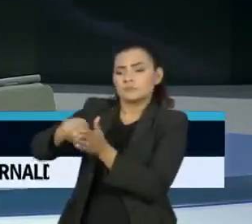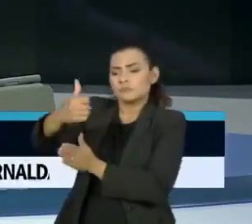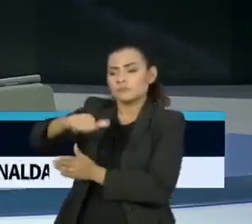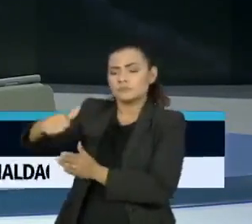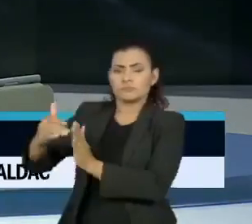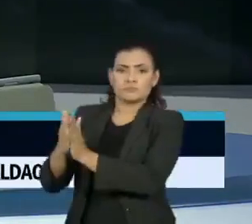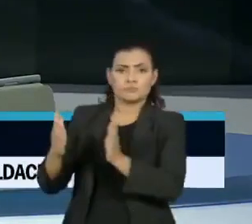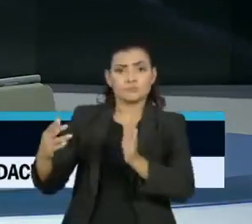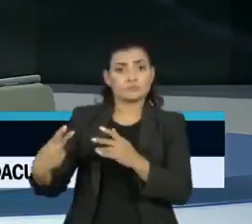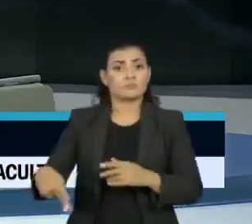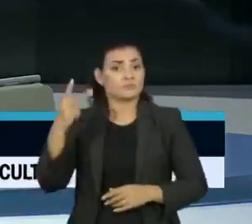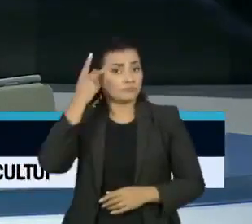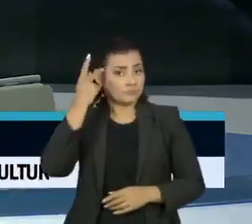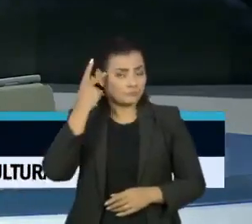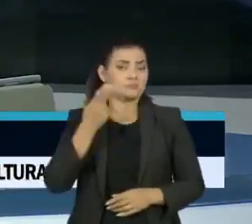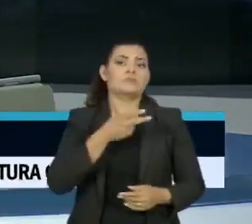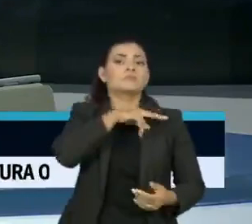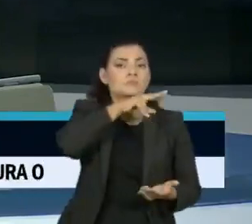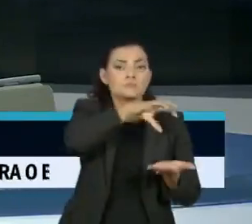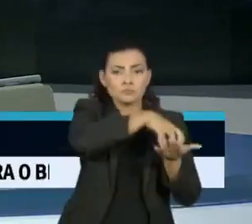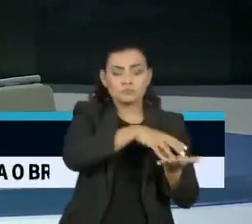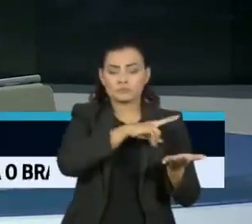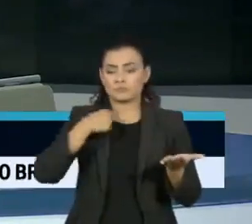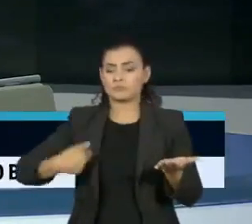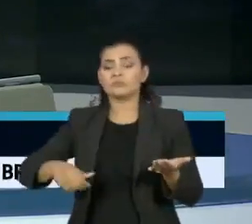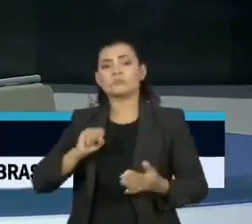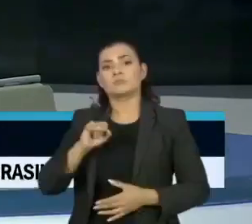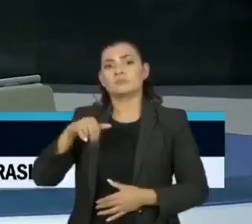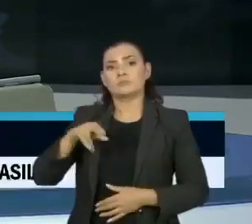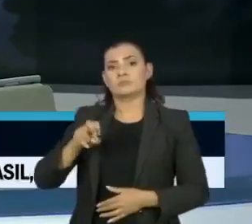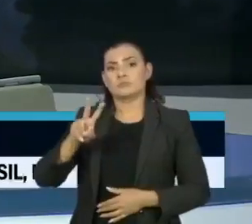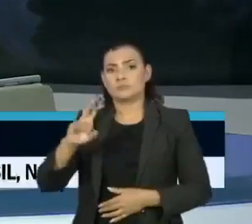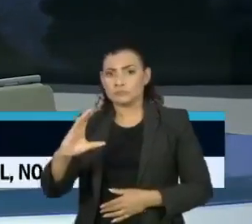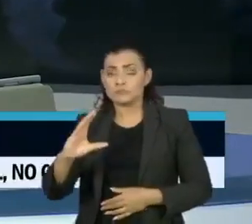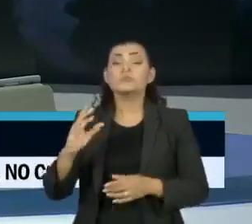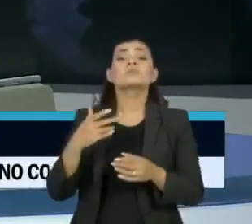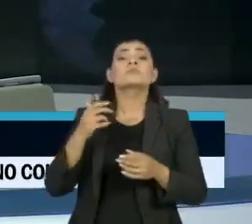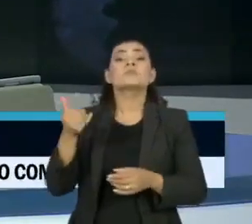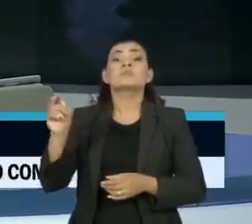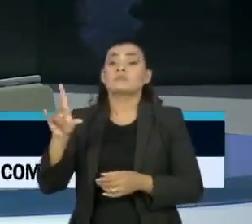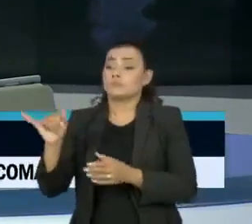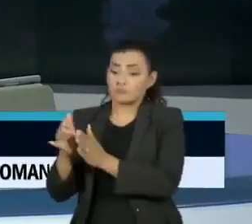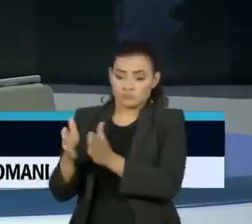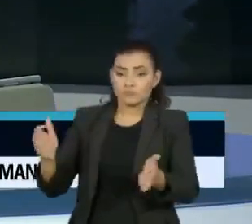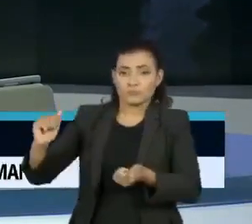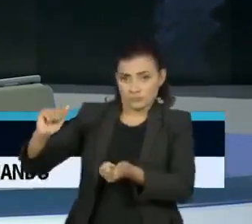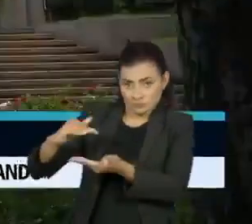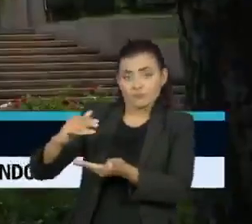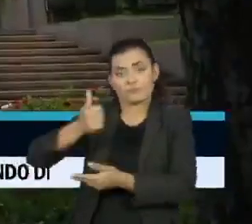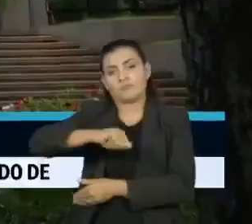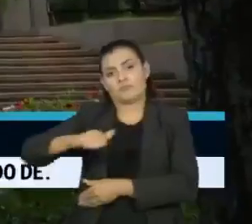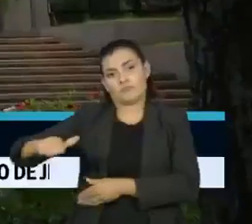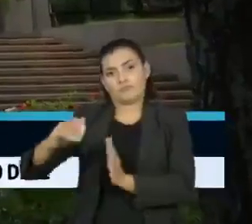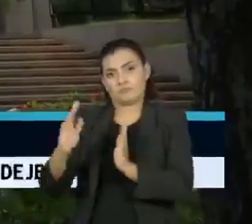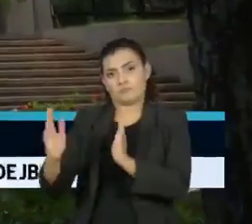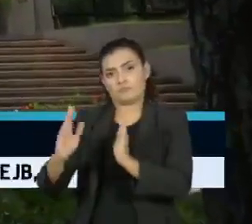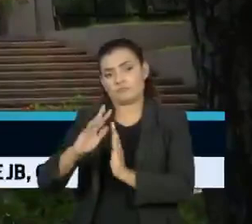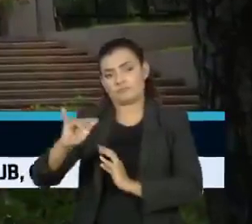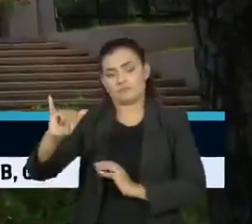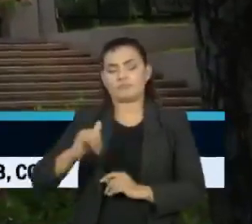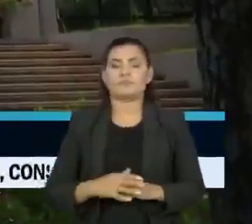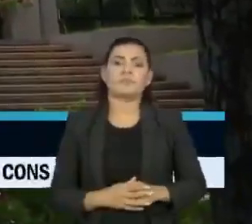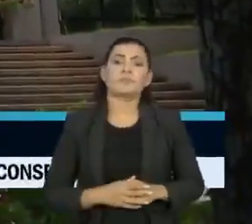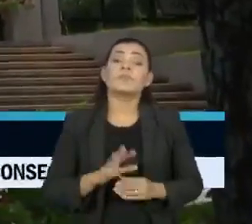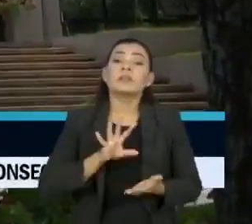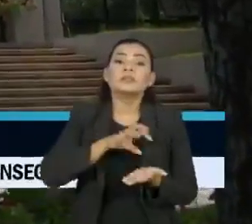em São Paulo, em parceria com o laboratório chinês Sinovac. A agência tem 10 dias para avaliar o pedido. De